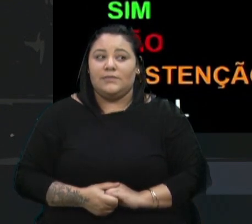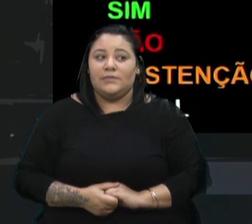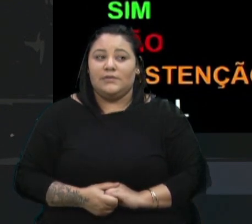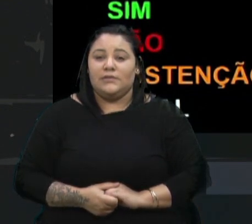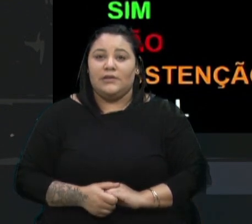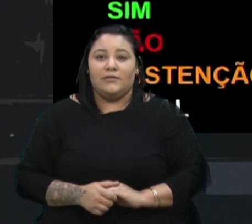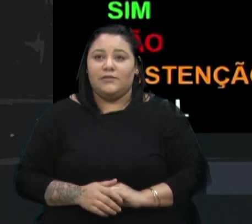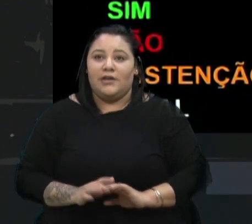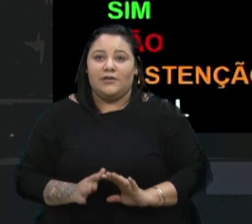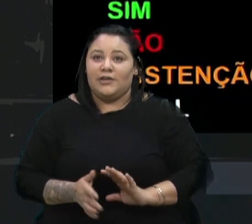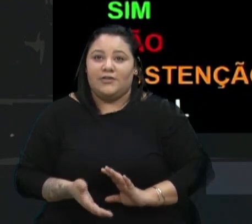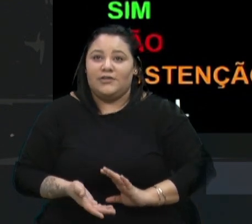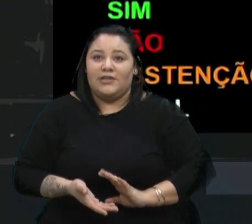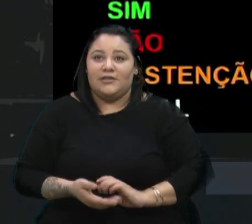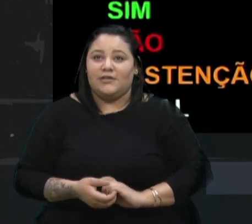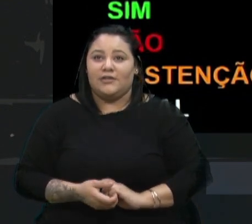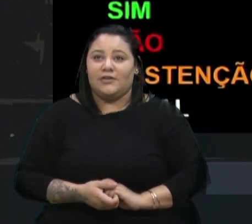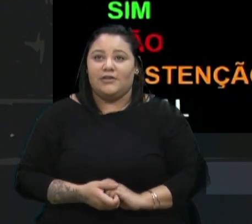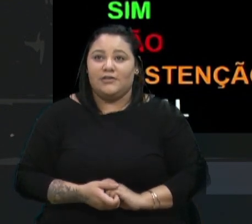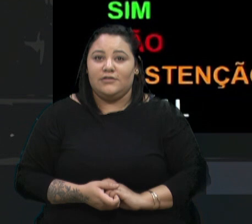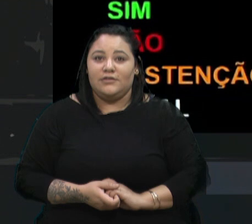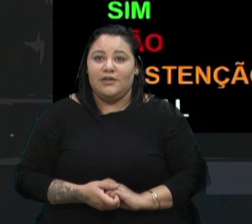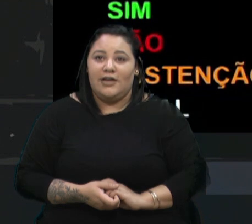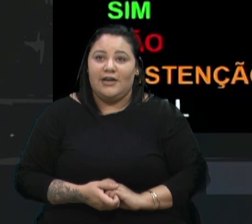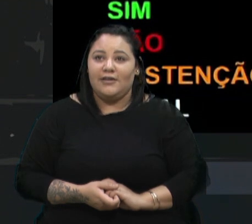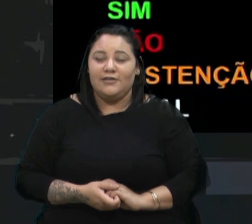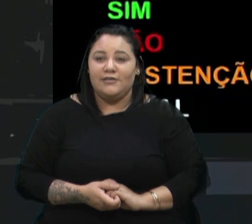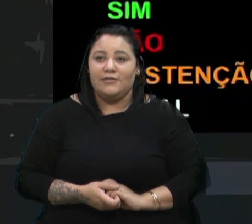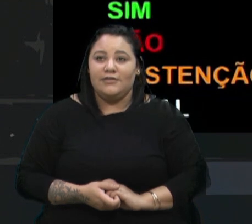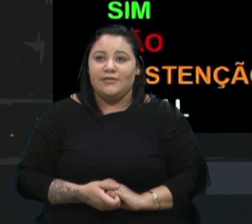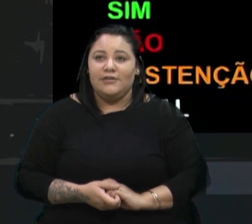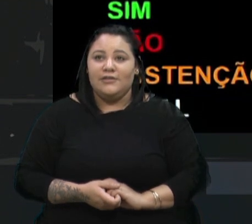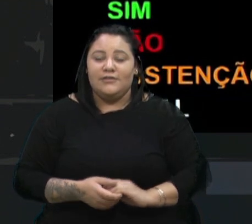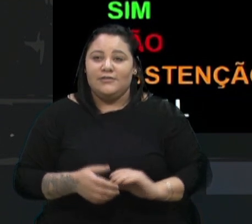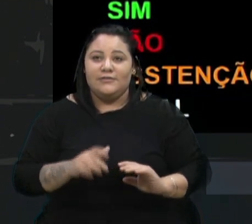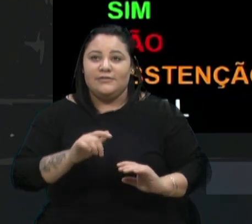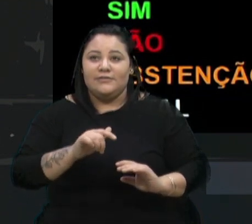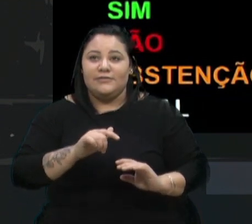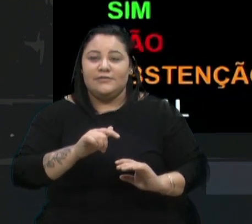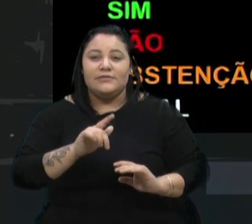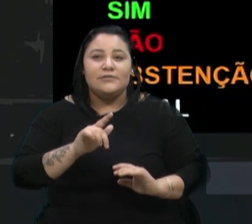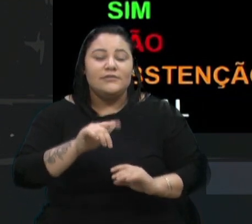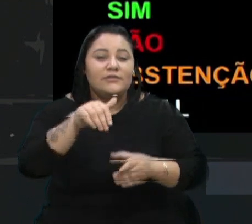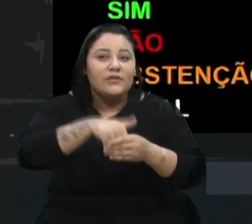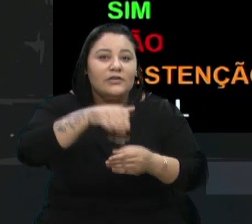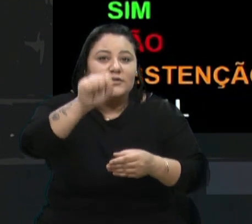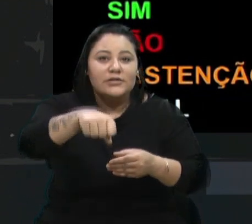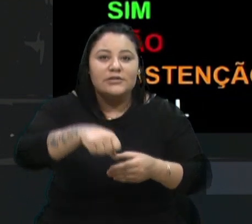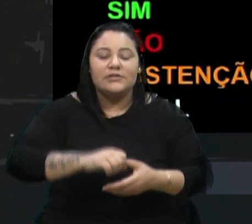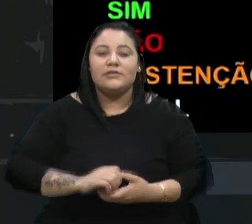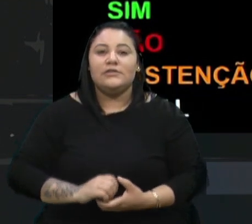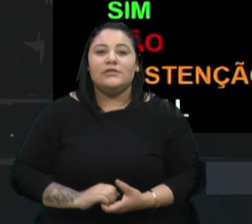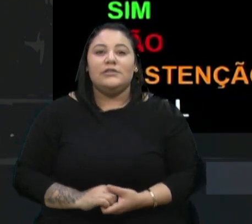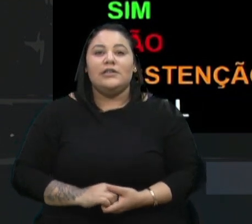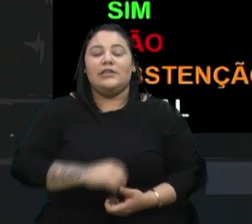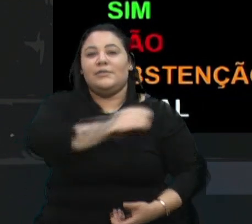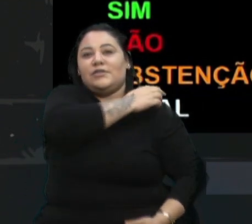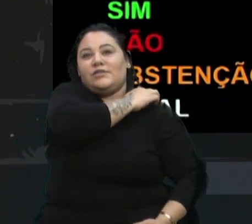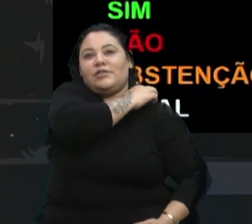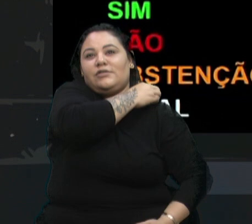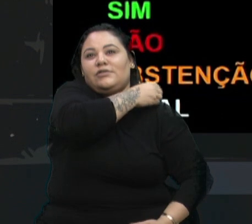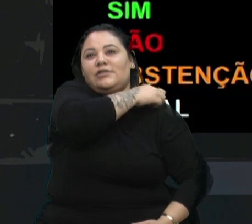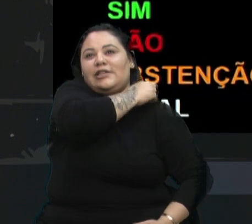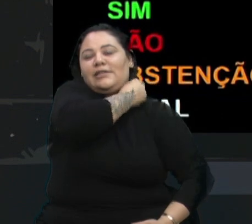Vereadora Gladys Friço, como vota? Eu voto sim, seu presidente. Vereadora Gladys